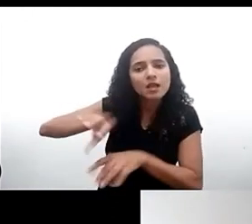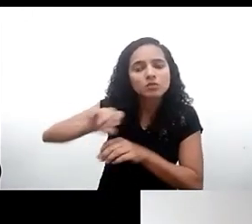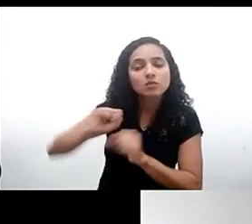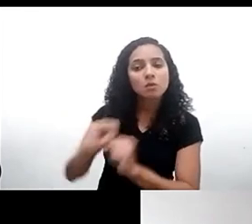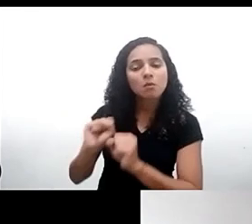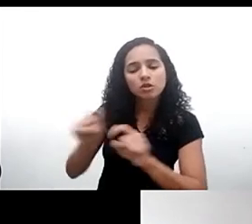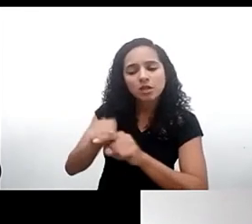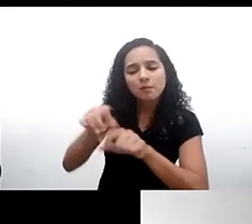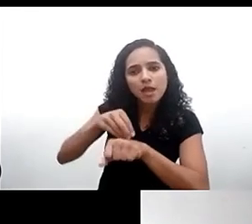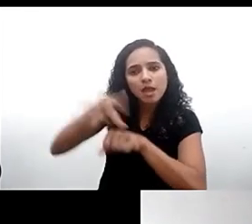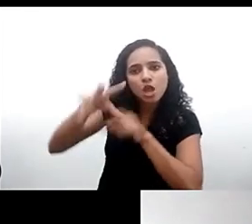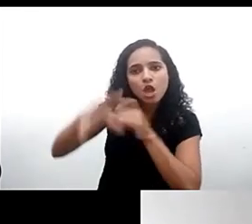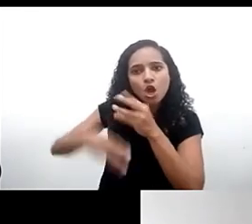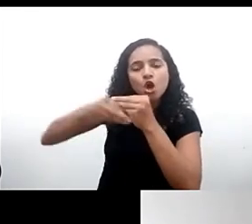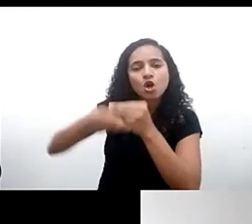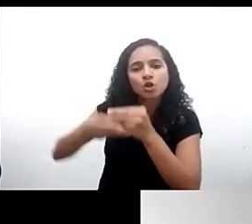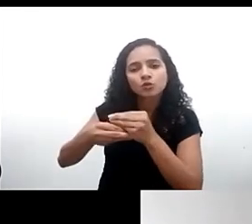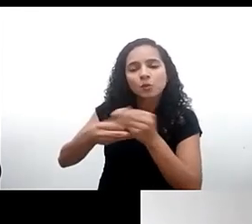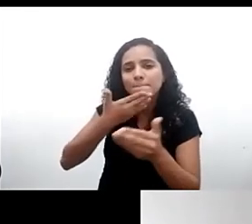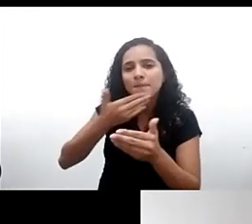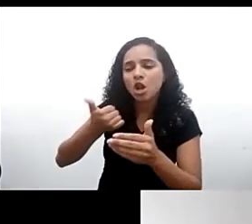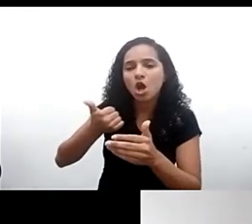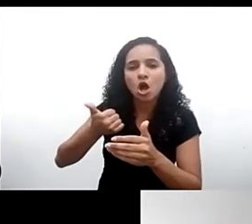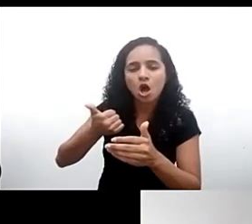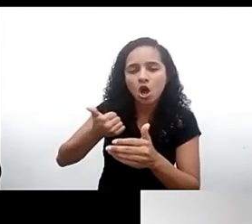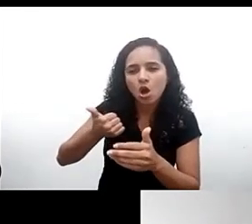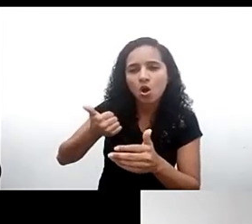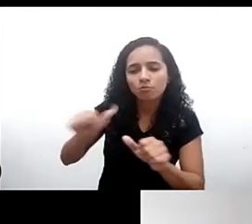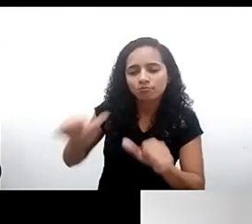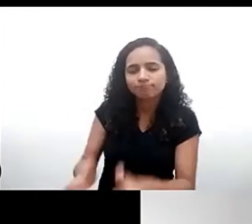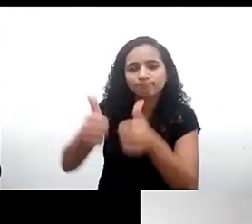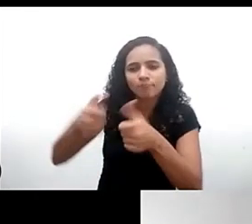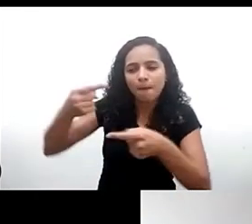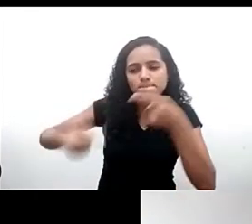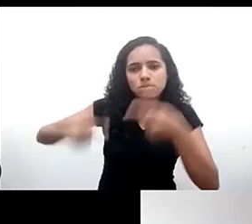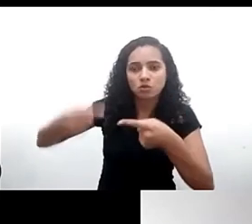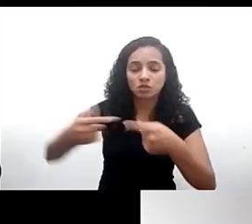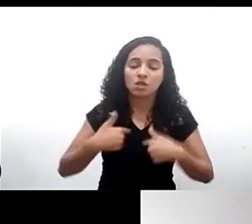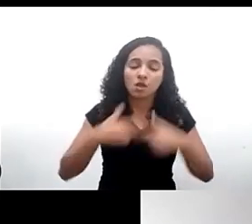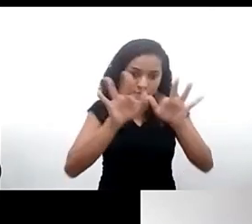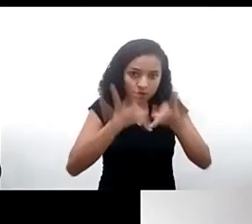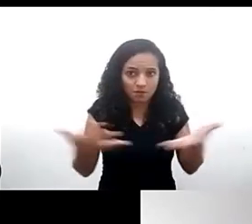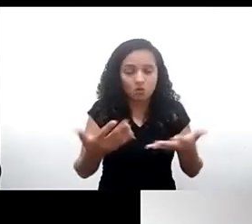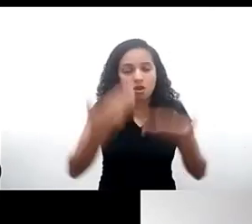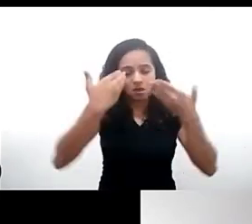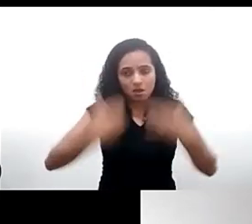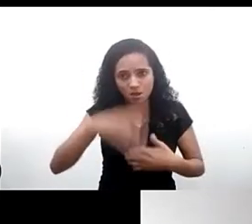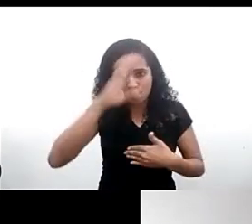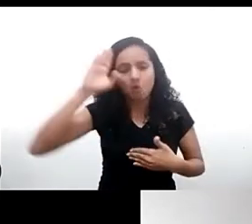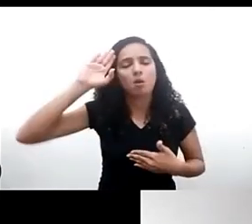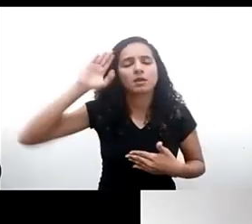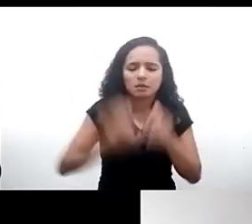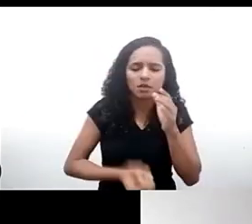contribuir para gerar melhores políticas então para terminar como acadêmico sociedade civil geradores de políticas